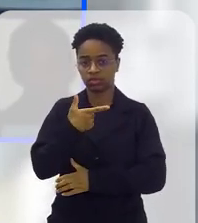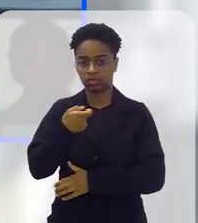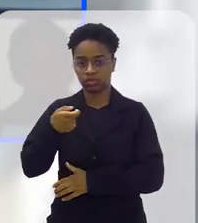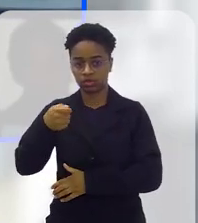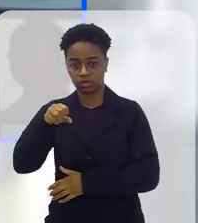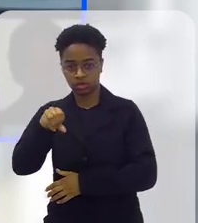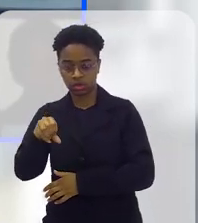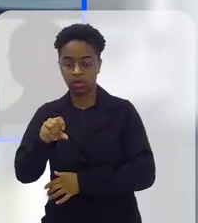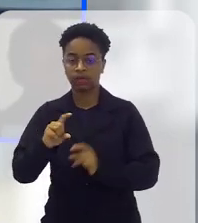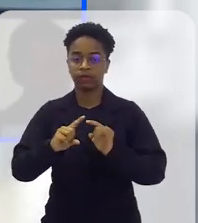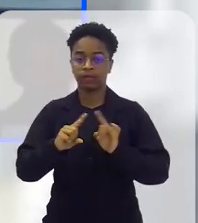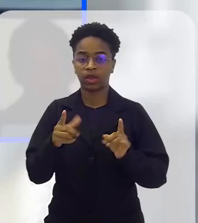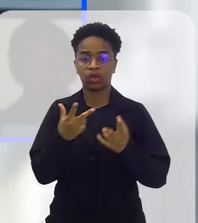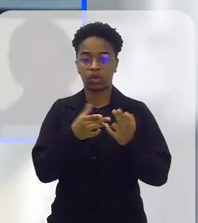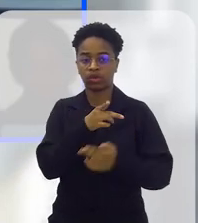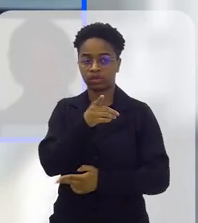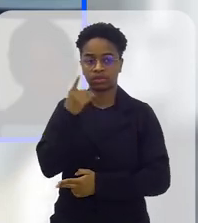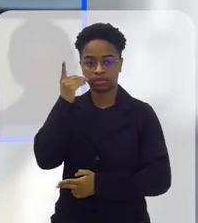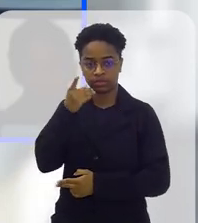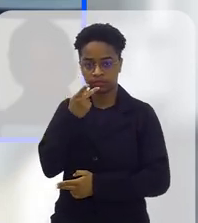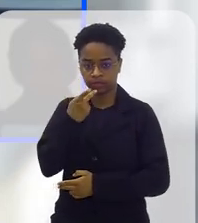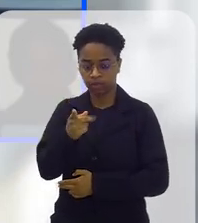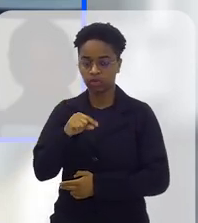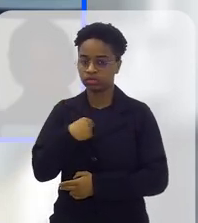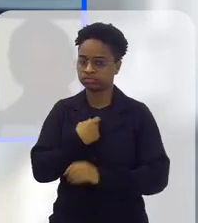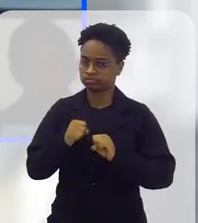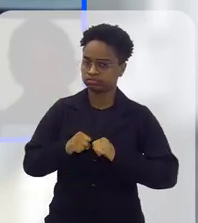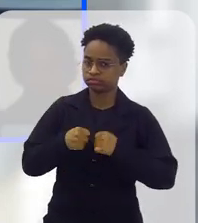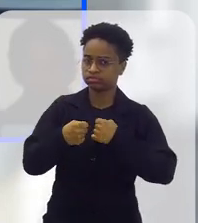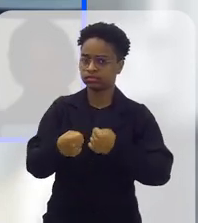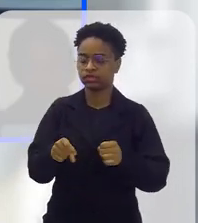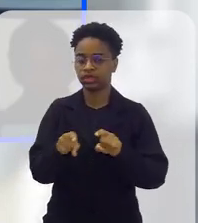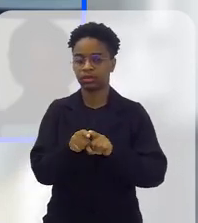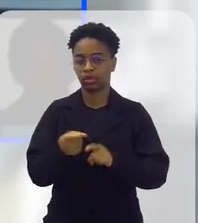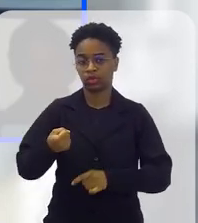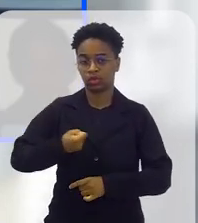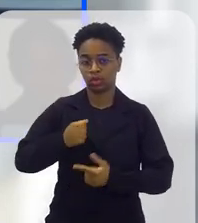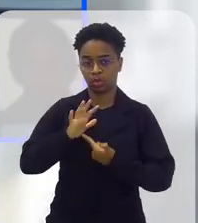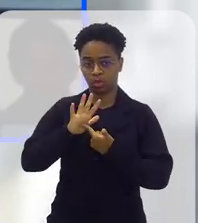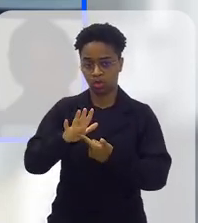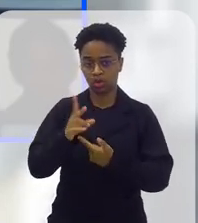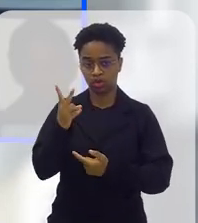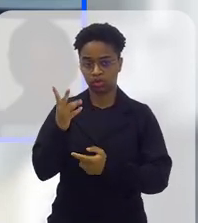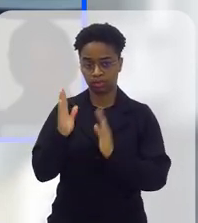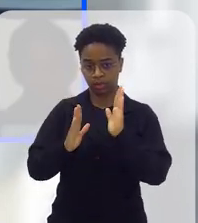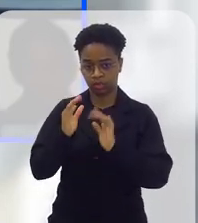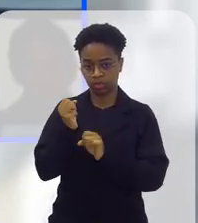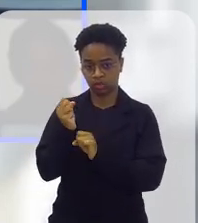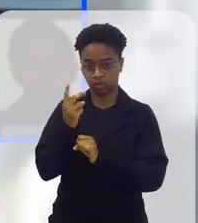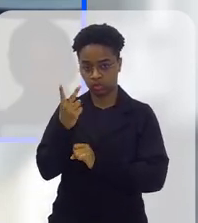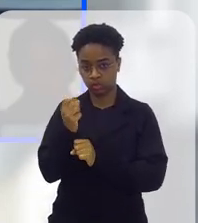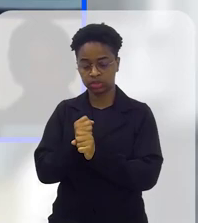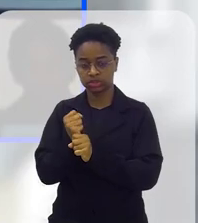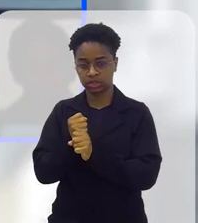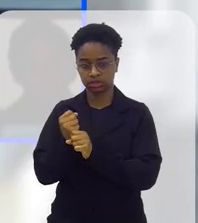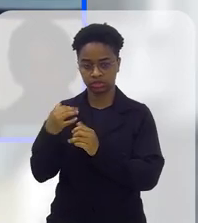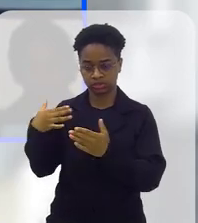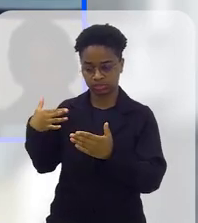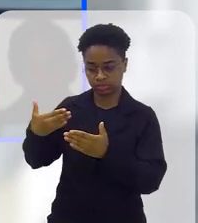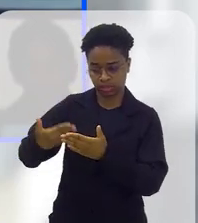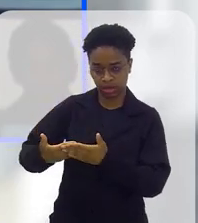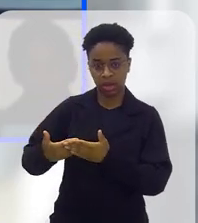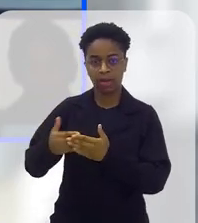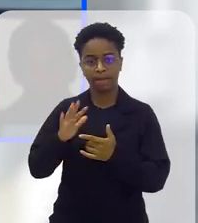colocou, a gente tem feito todos os esforços e os números apontam de dois anos para cá um número muito